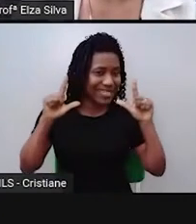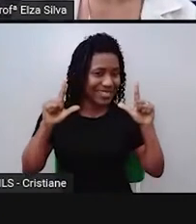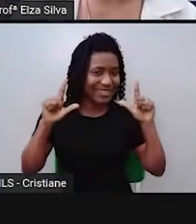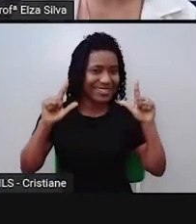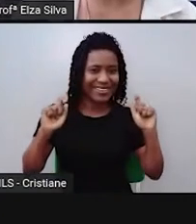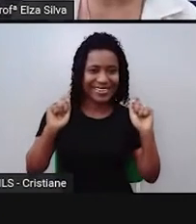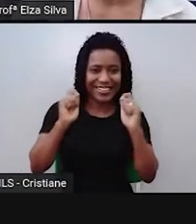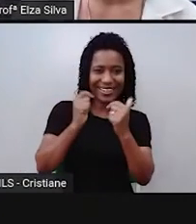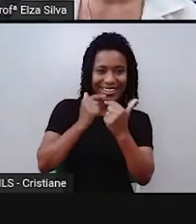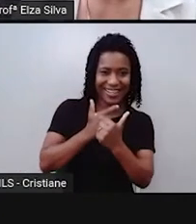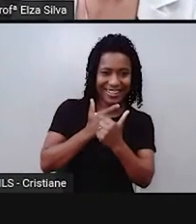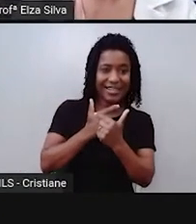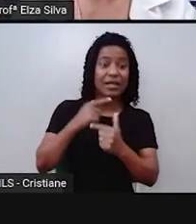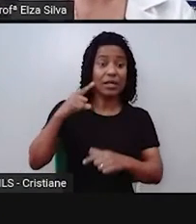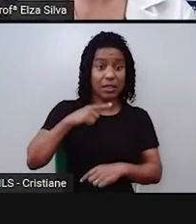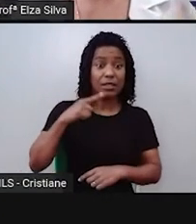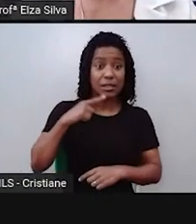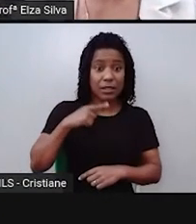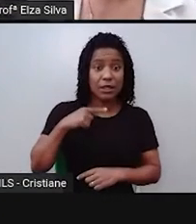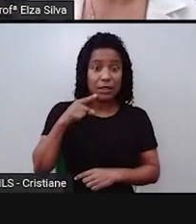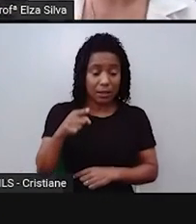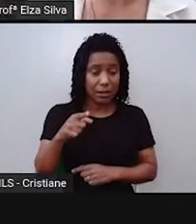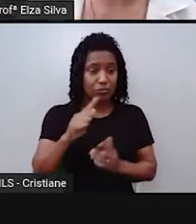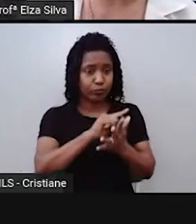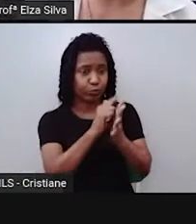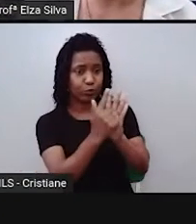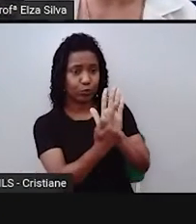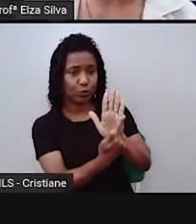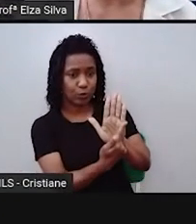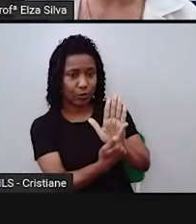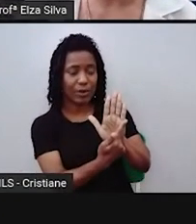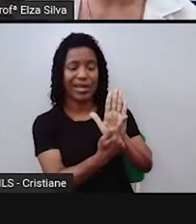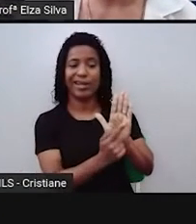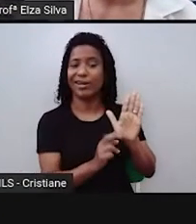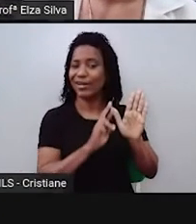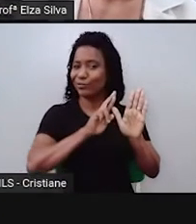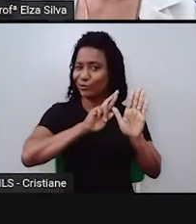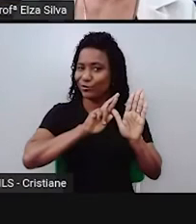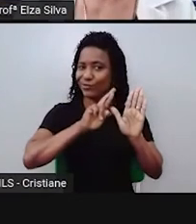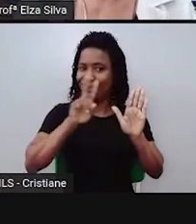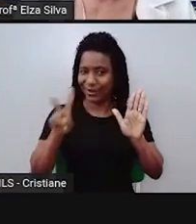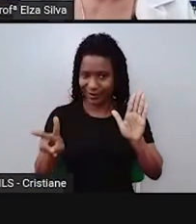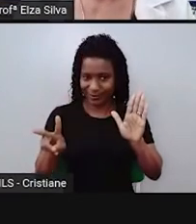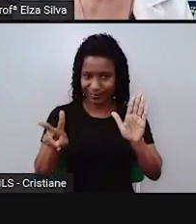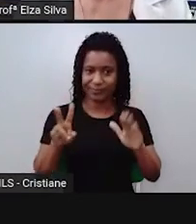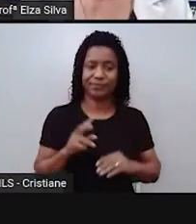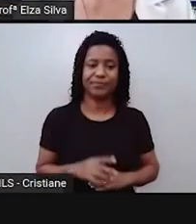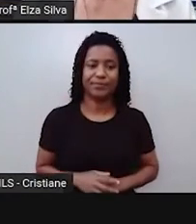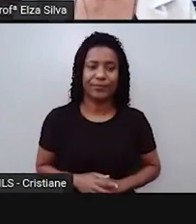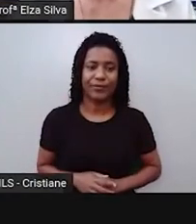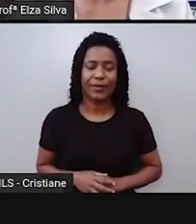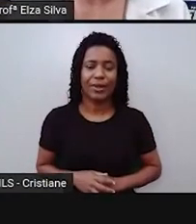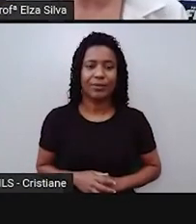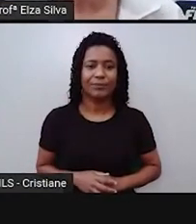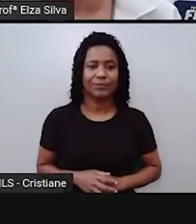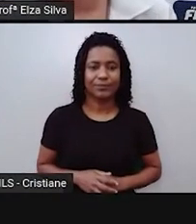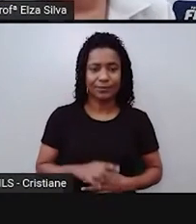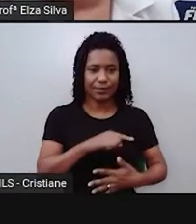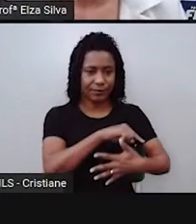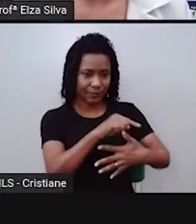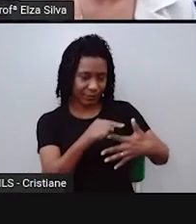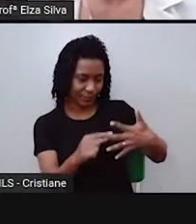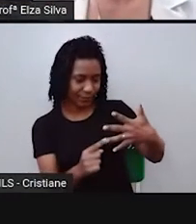aspectos que o diferencia de outros gêneros textuais. Então, nós vimos que, normalmente,